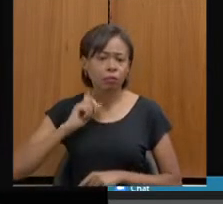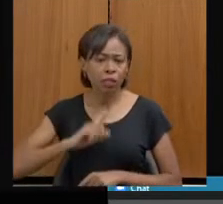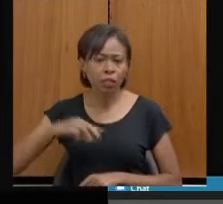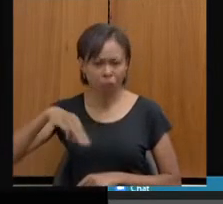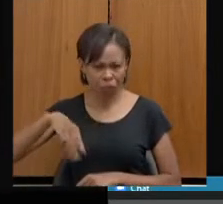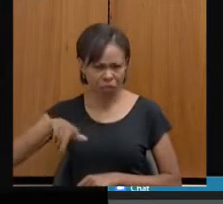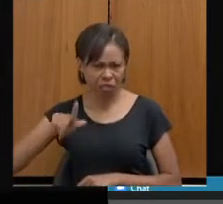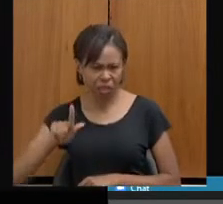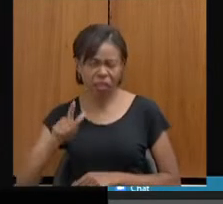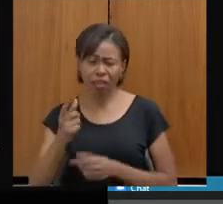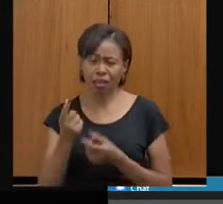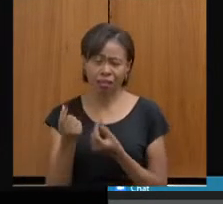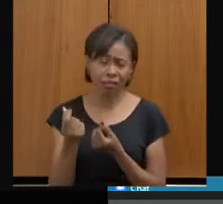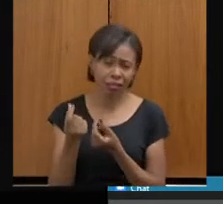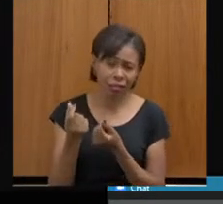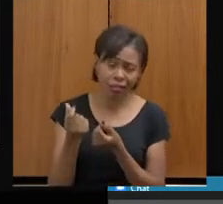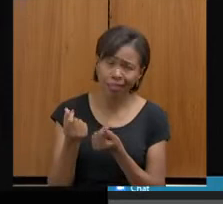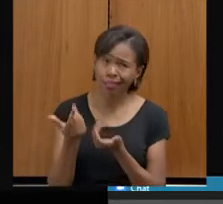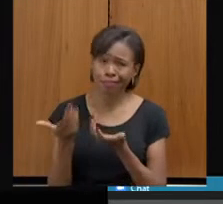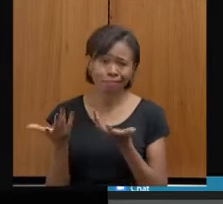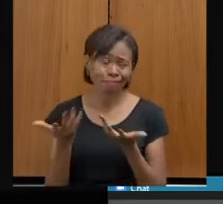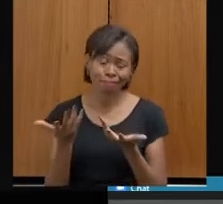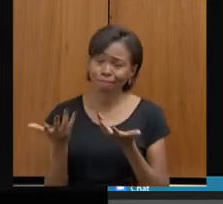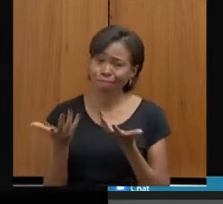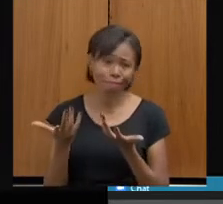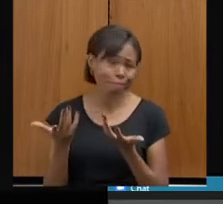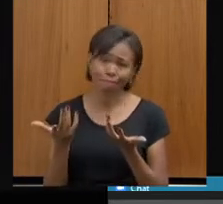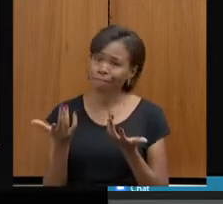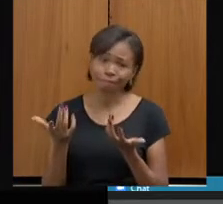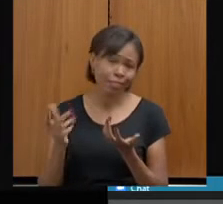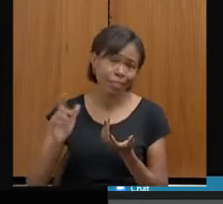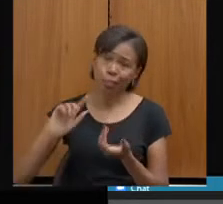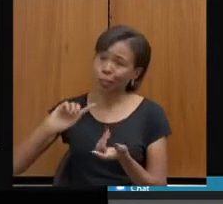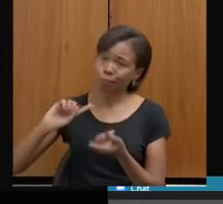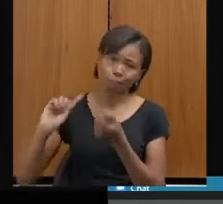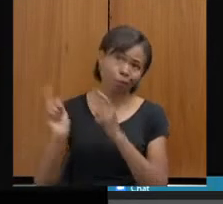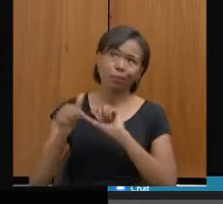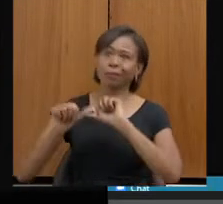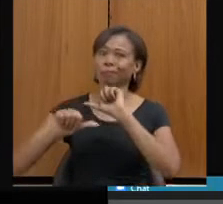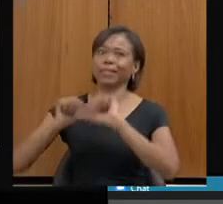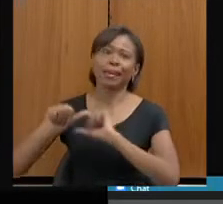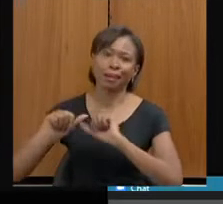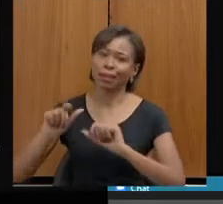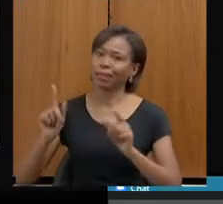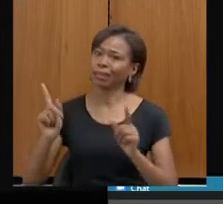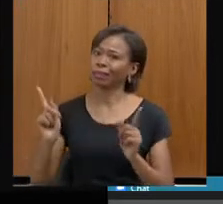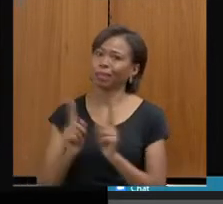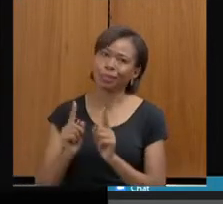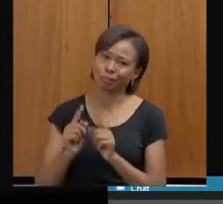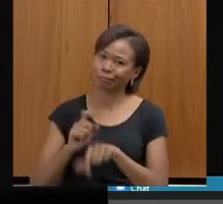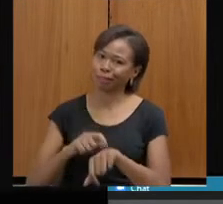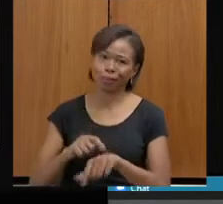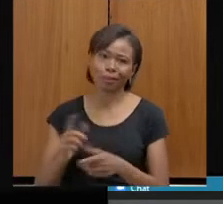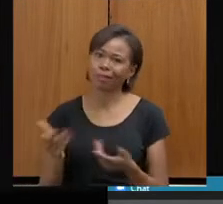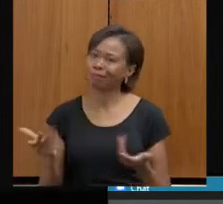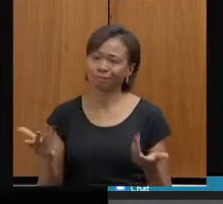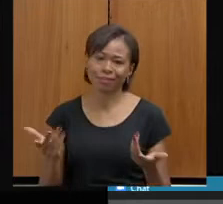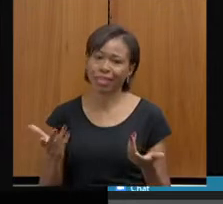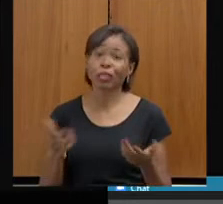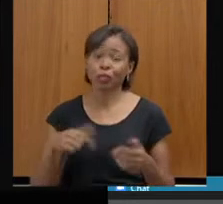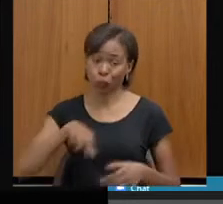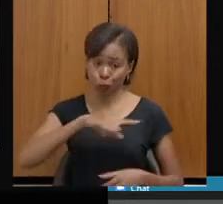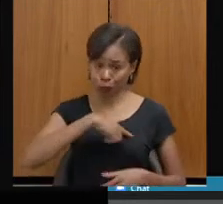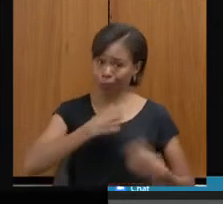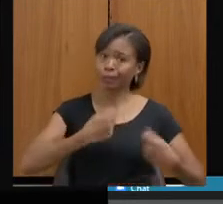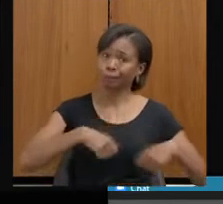financeira, enfim, ela não tem um cenário de mudança a curtíssimo prazo, e a nossa necessidade é de curtíssimo prazo.